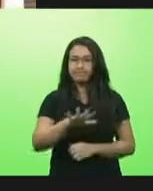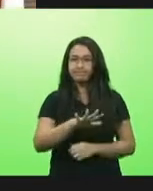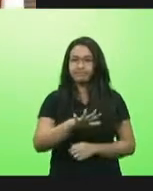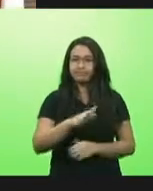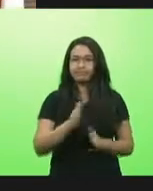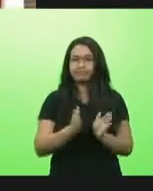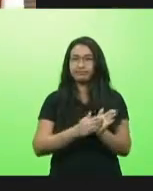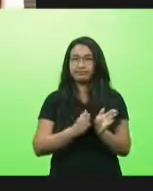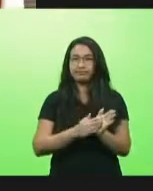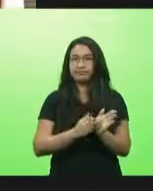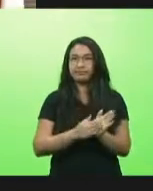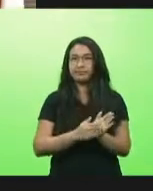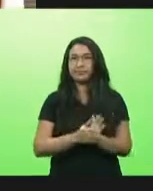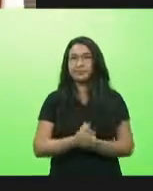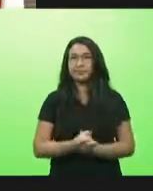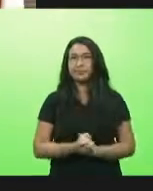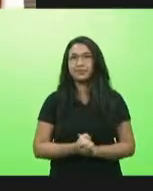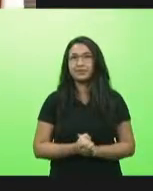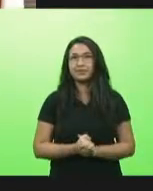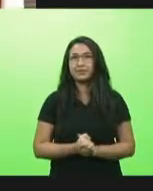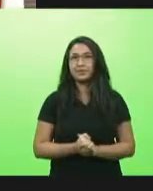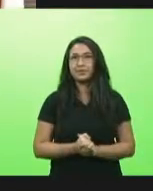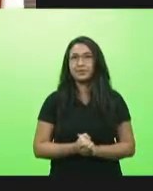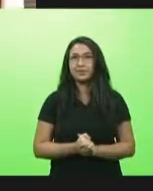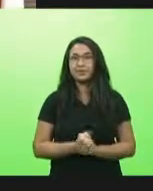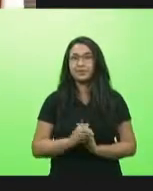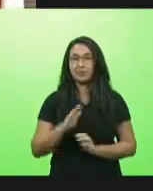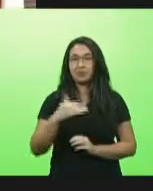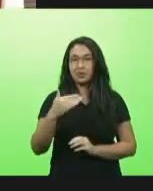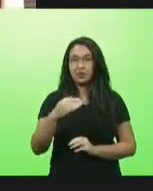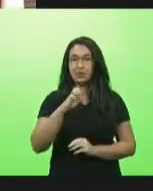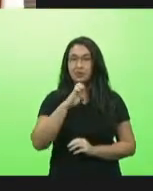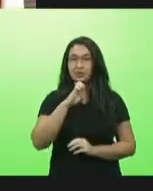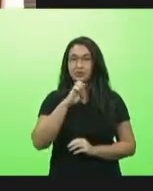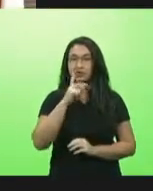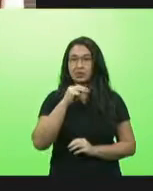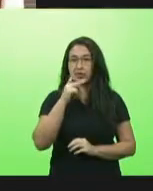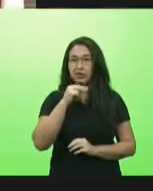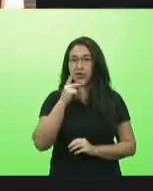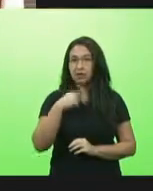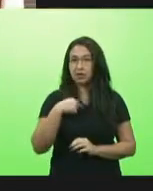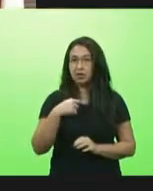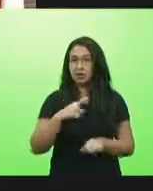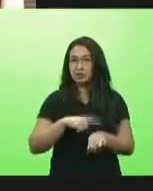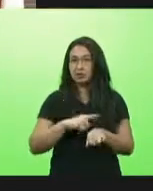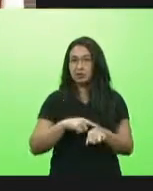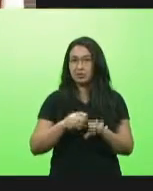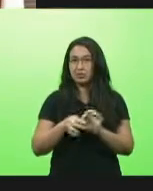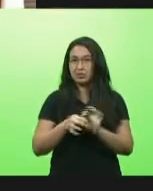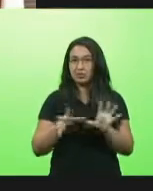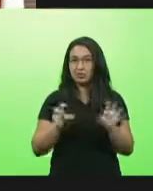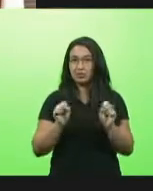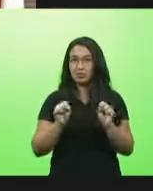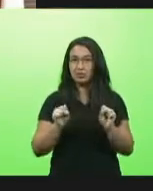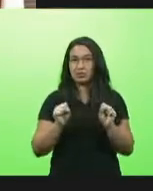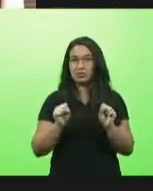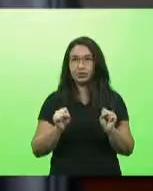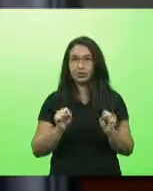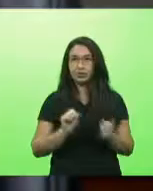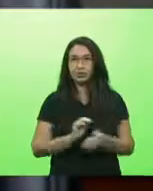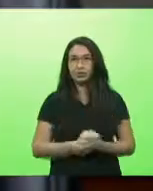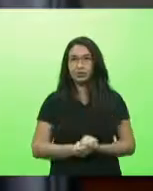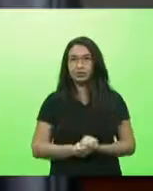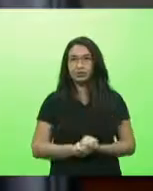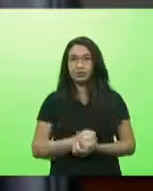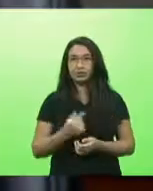obrigado deputado só depois da fala do deputado Kennedy meu tempo pode ser usado por outro colega do partido eu fico